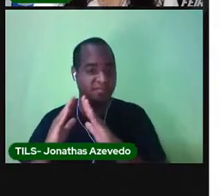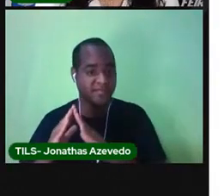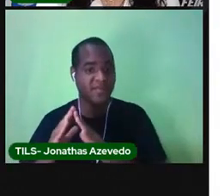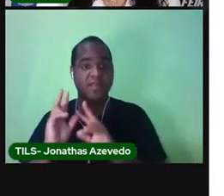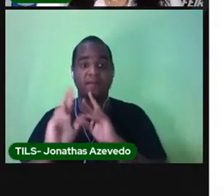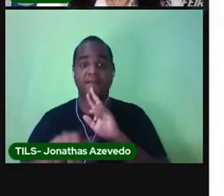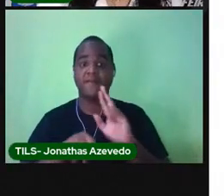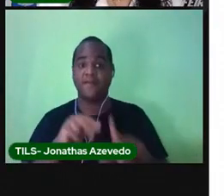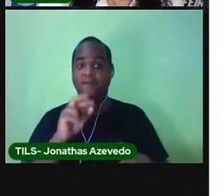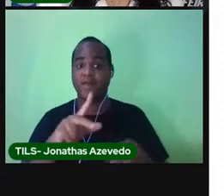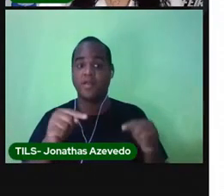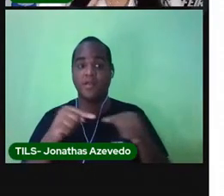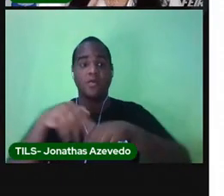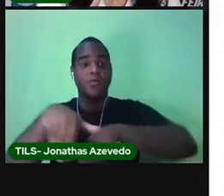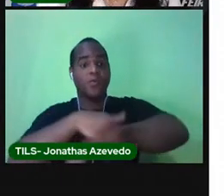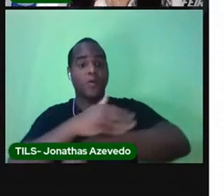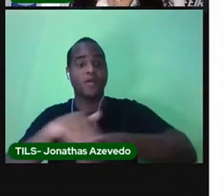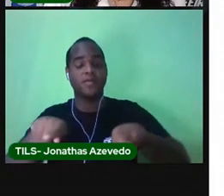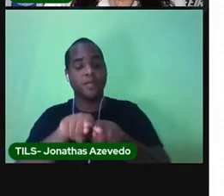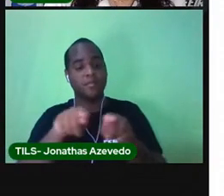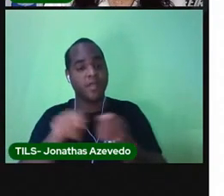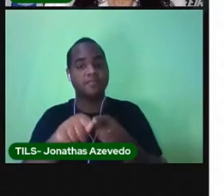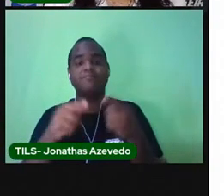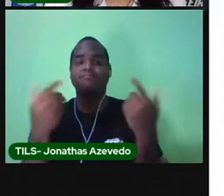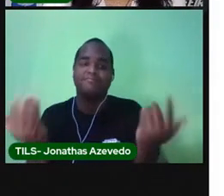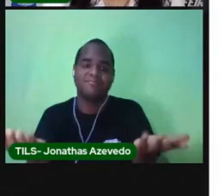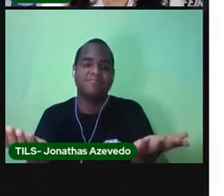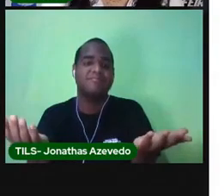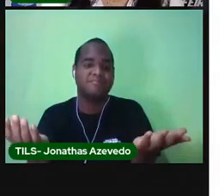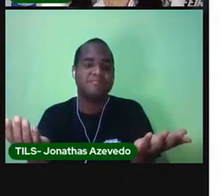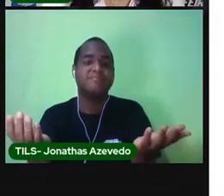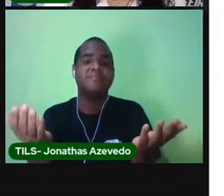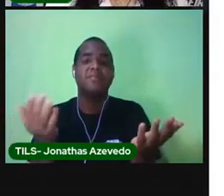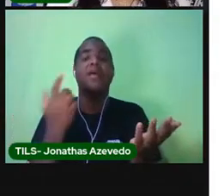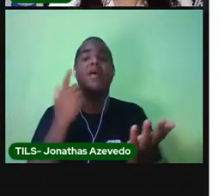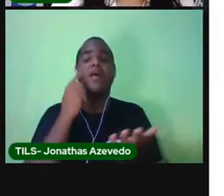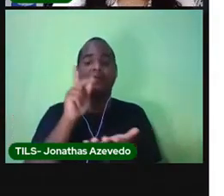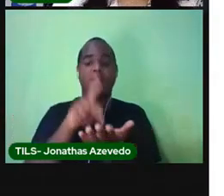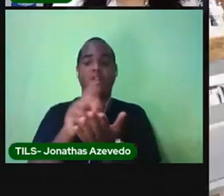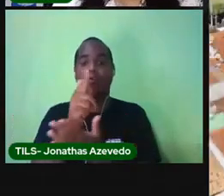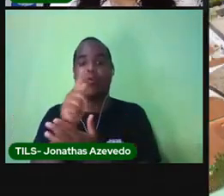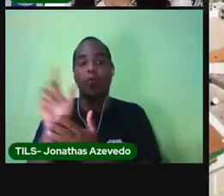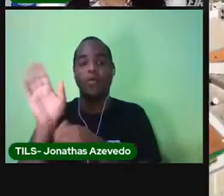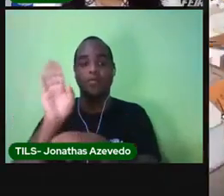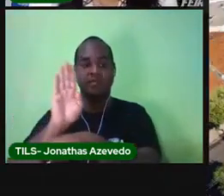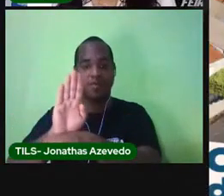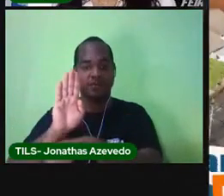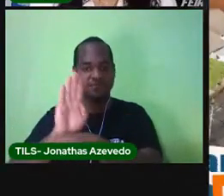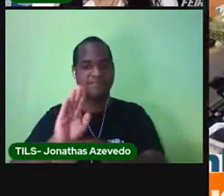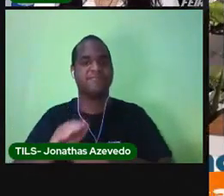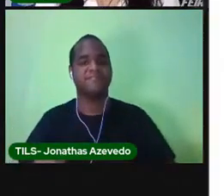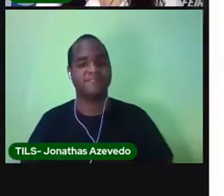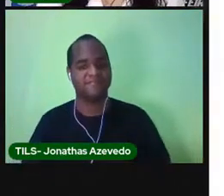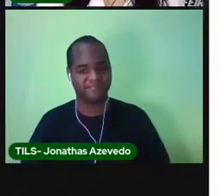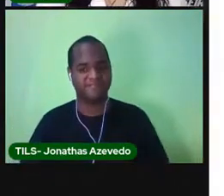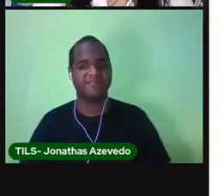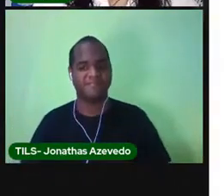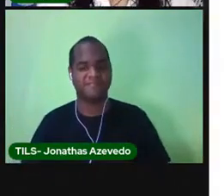diferentes e as ruas também? Isso mesmo. Vamos para o próximo bairro. O bairro comercial.